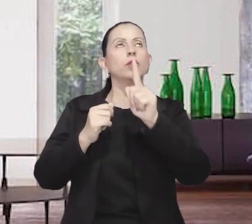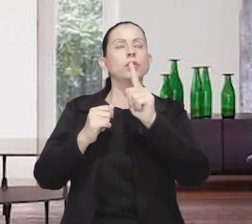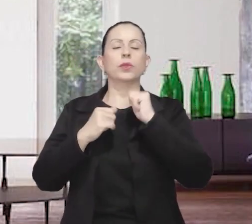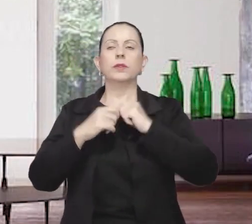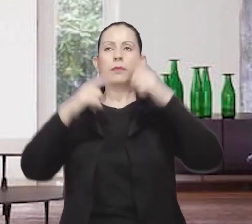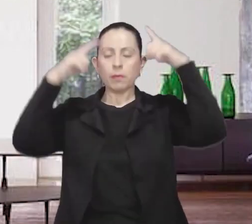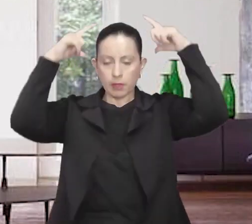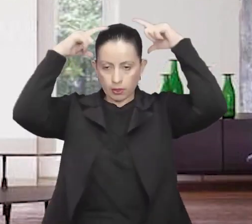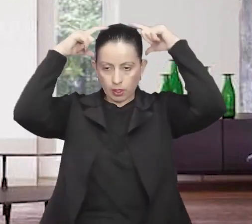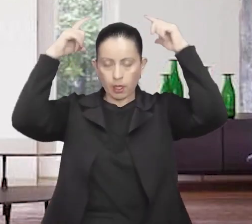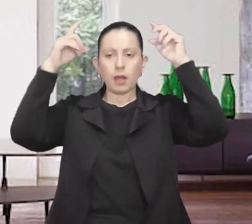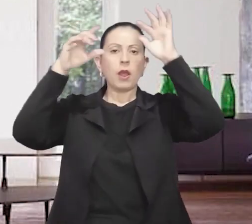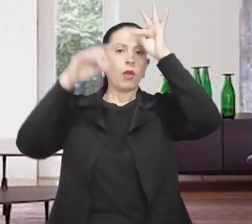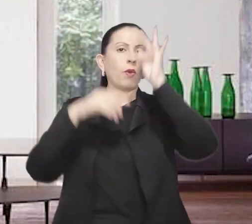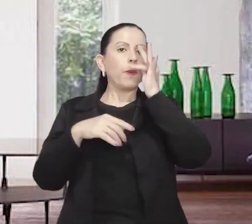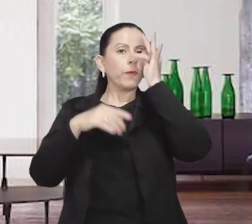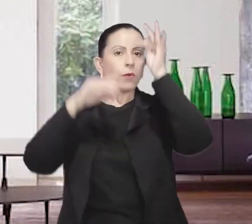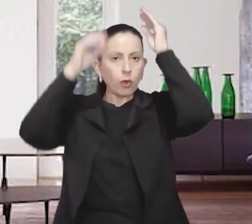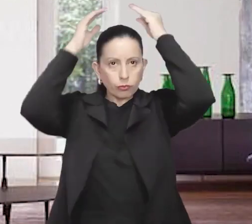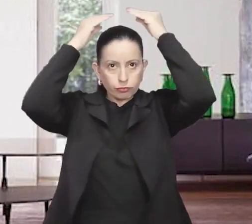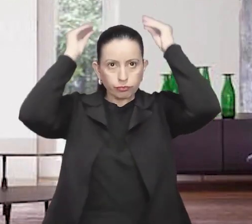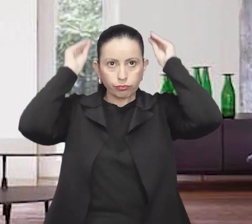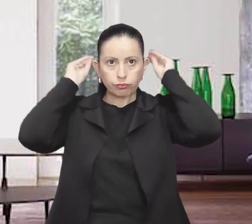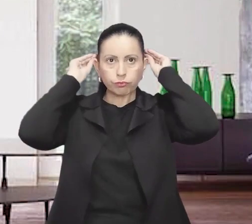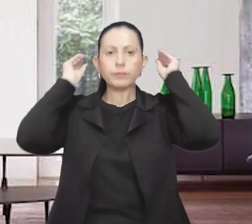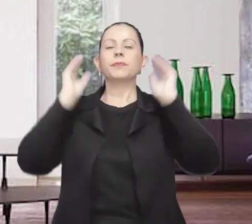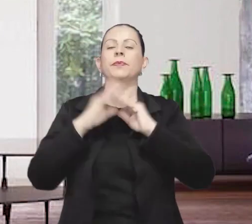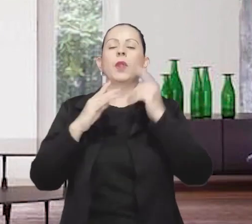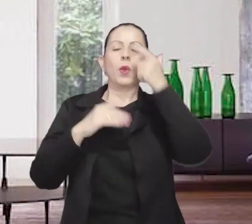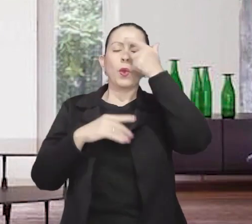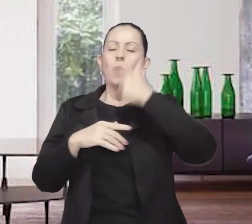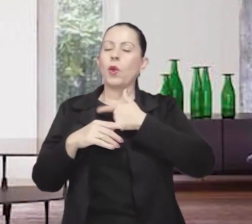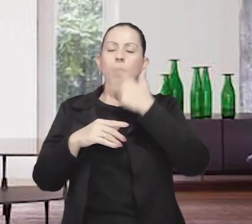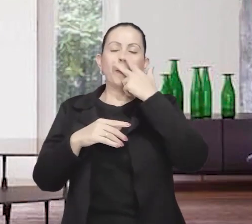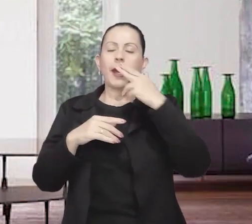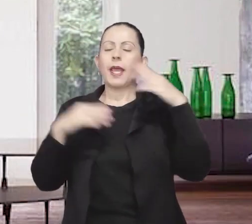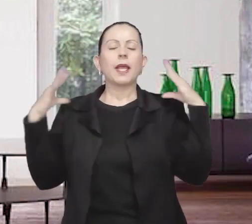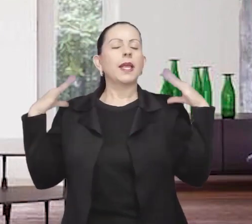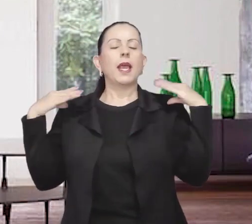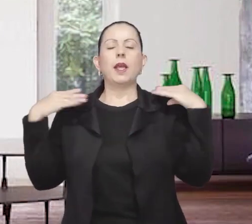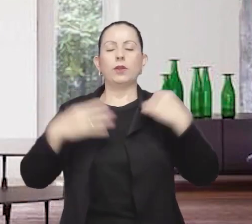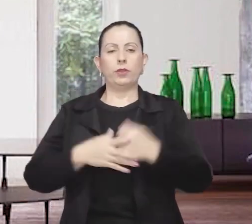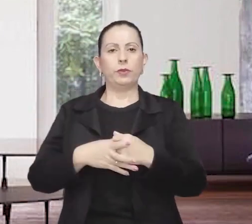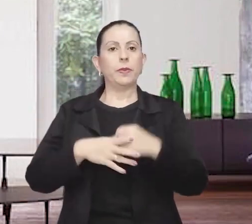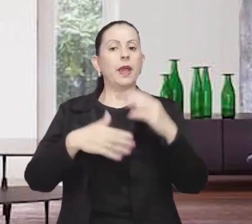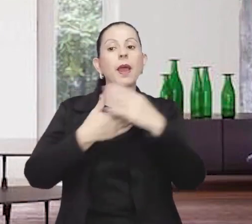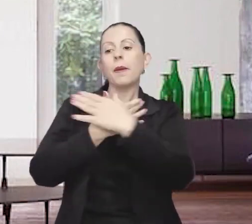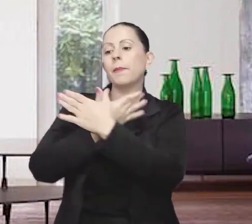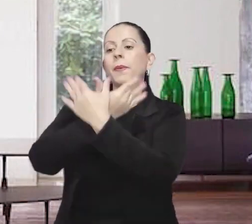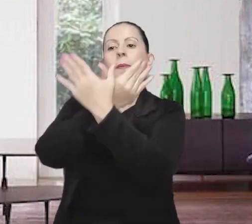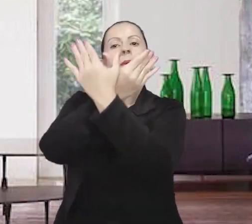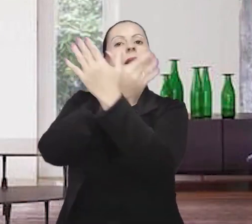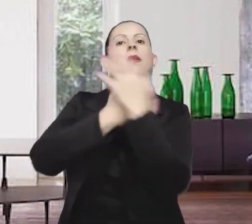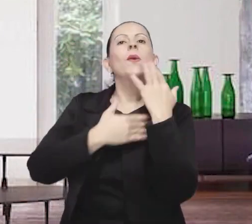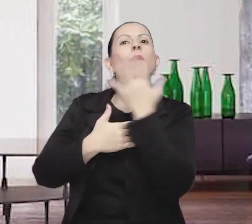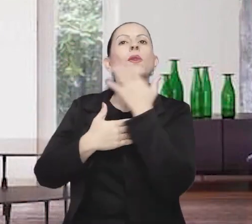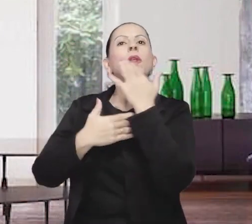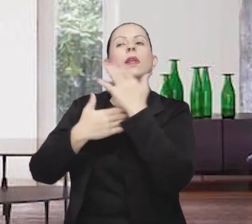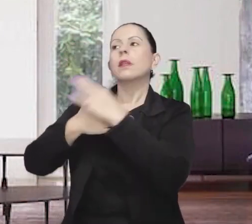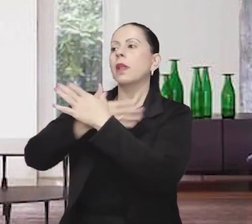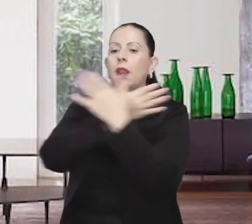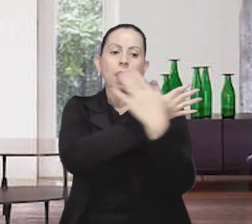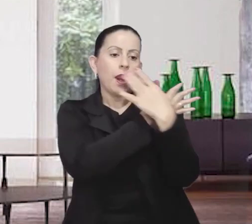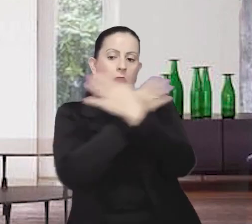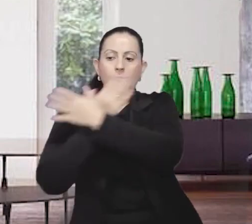são azuis como o céu. Uma tiara florida, muito comum aqui em Blumenau, termina de adornar o seu